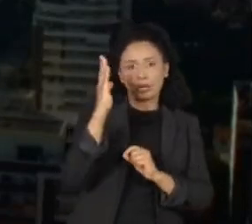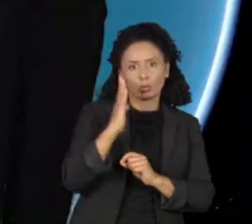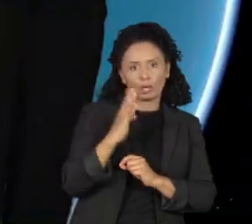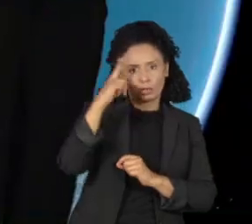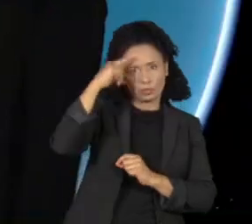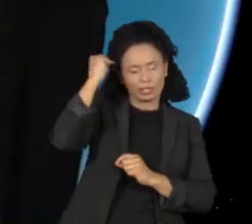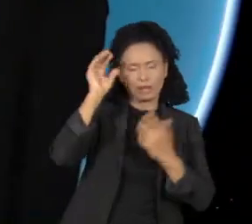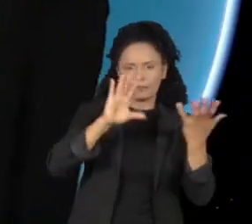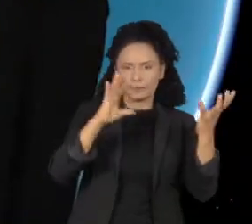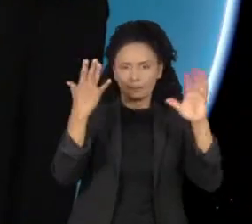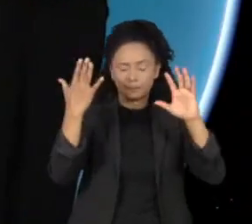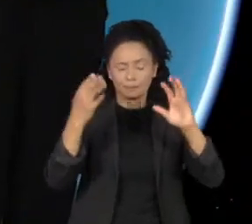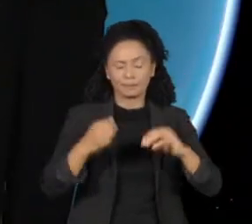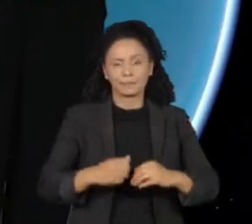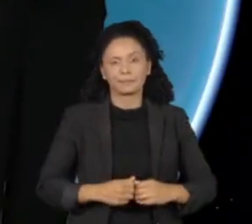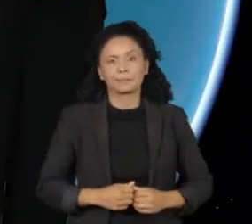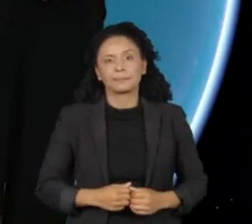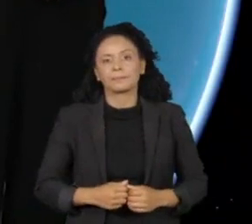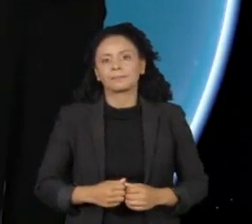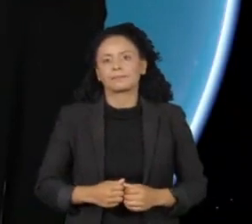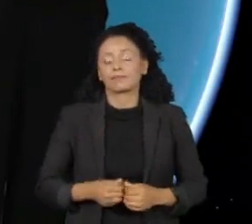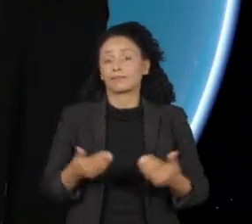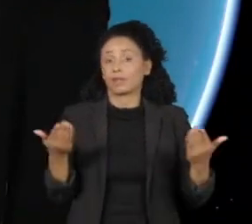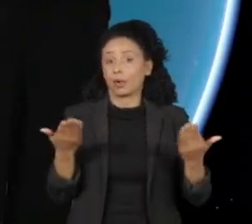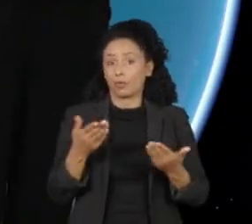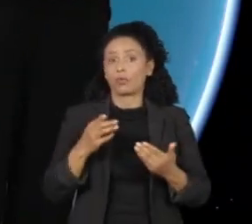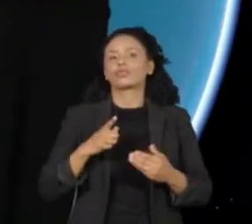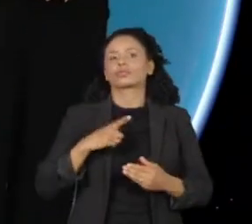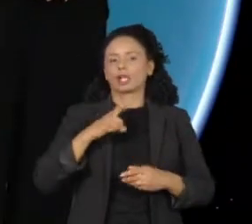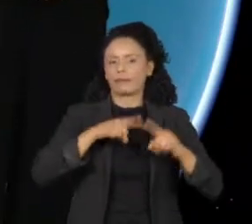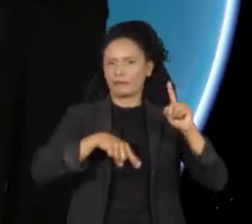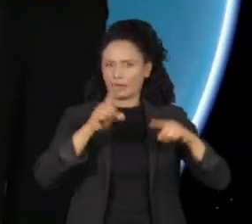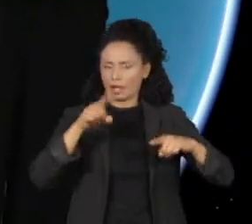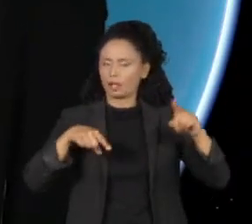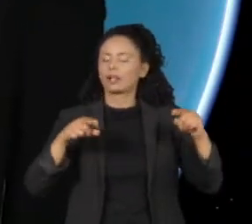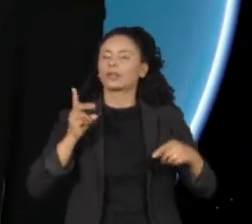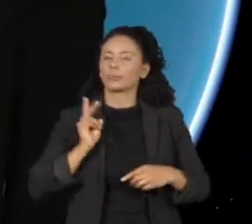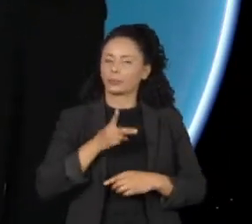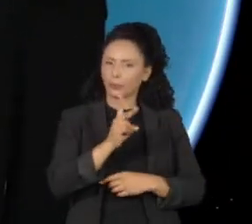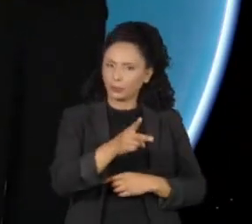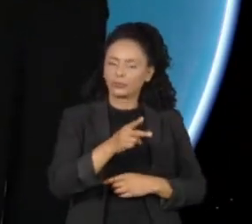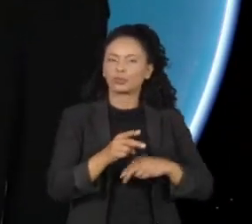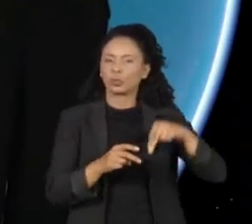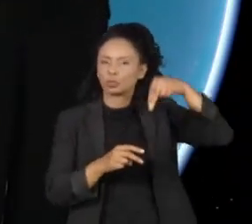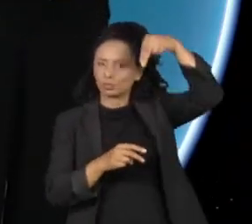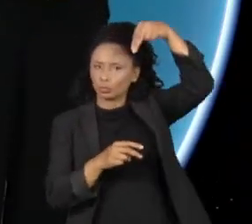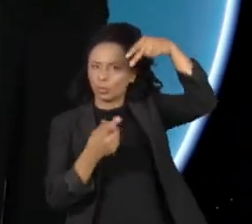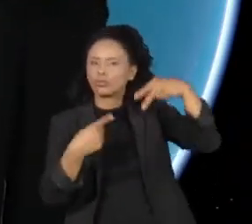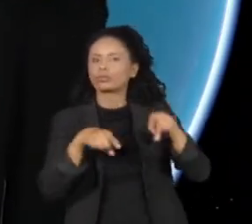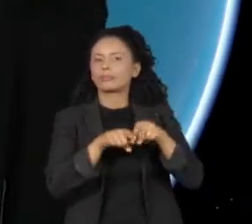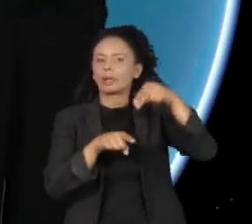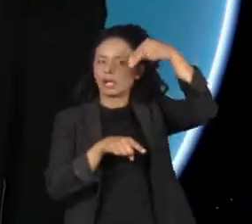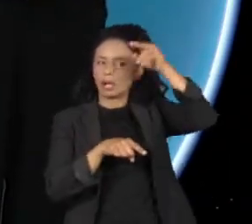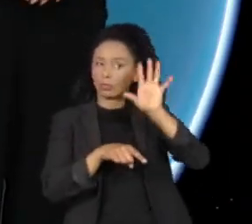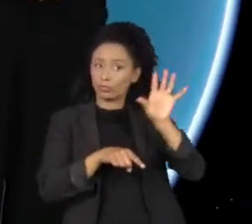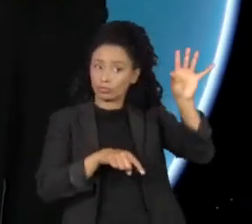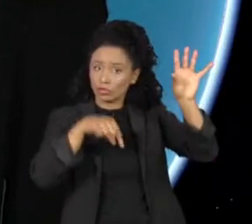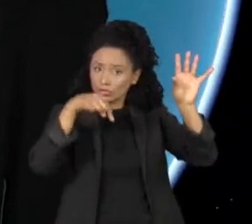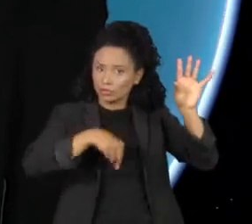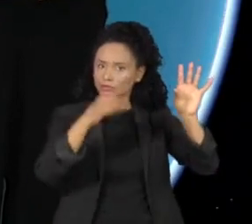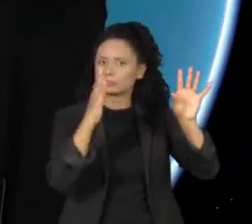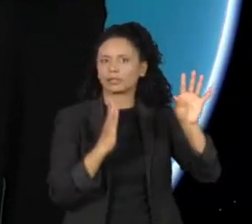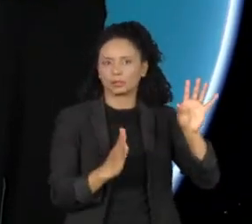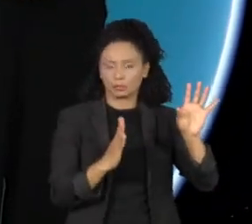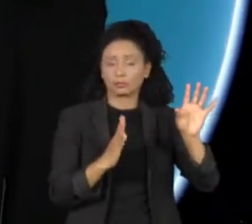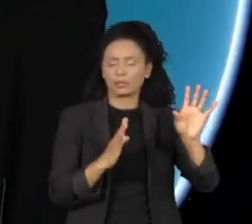Toso. Hoje as instabilidades ainda persistem sobre grande parte do norte e também do nordeste do Brasil. Aumento da